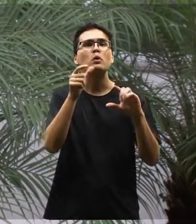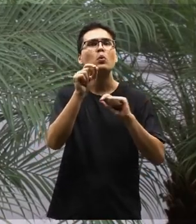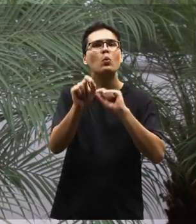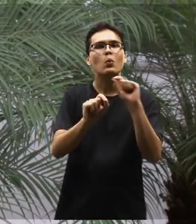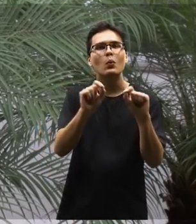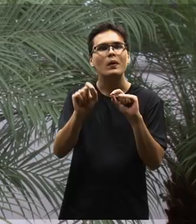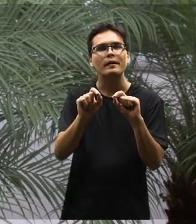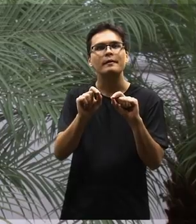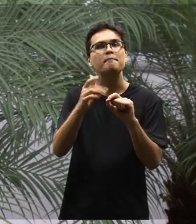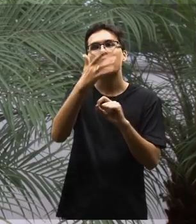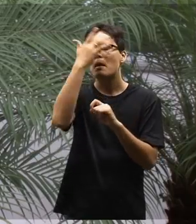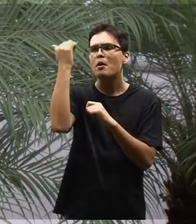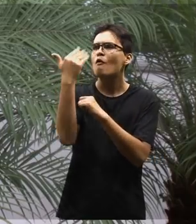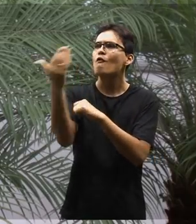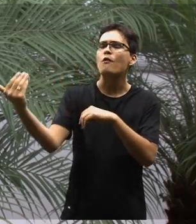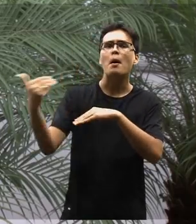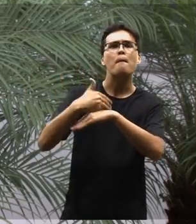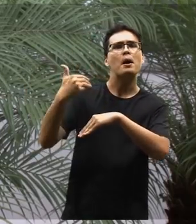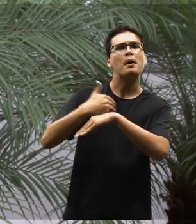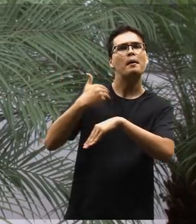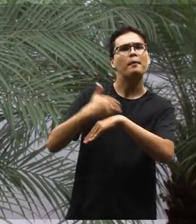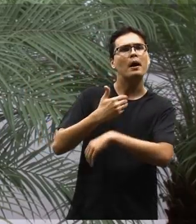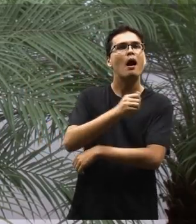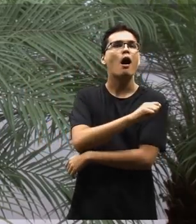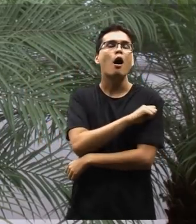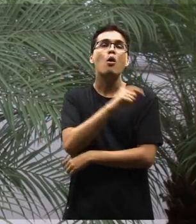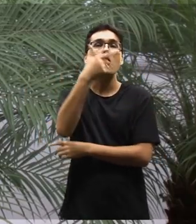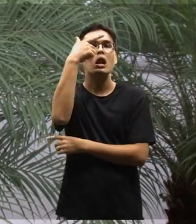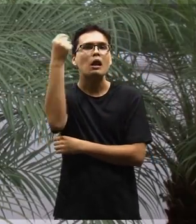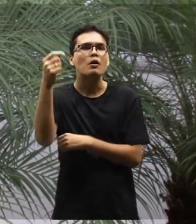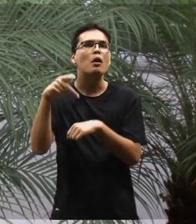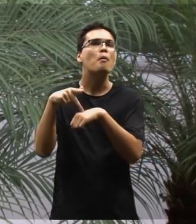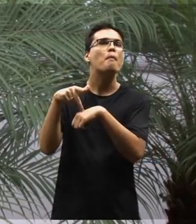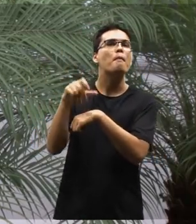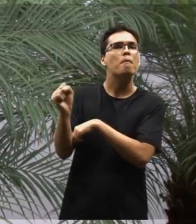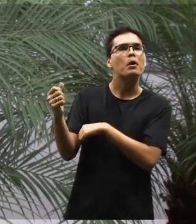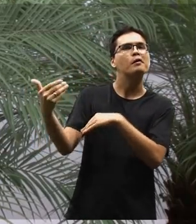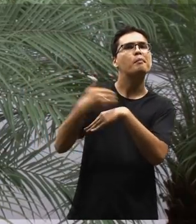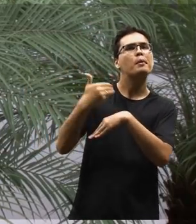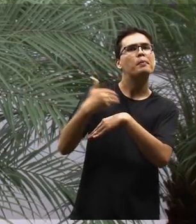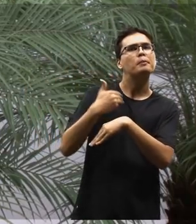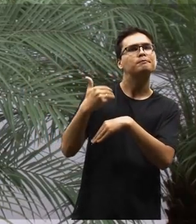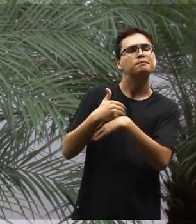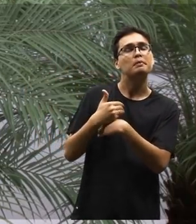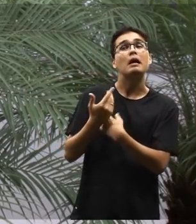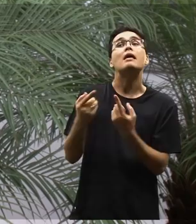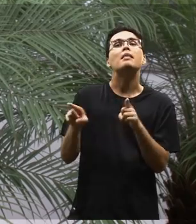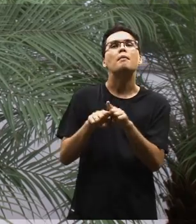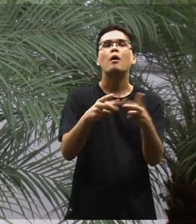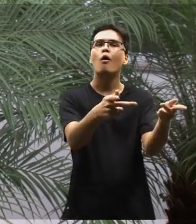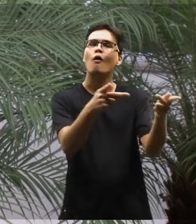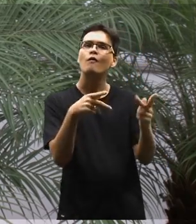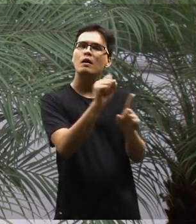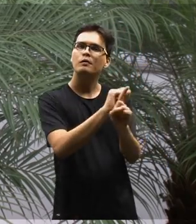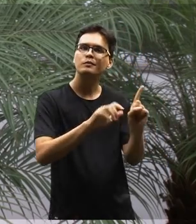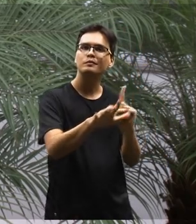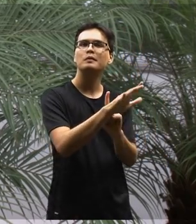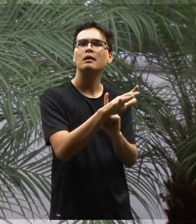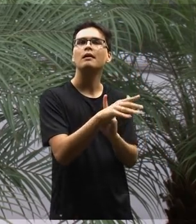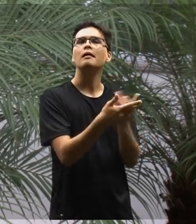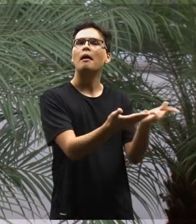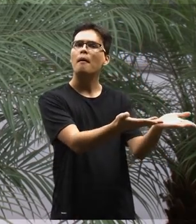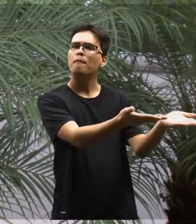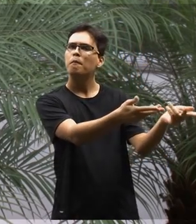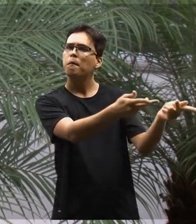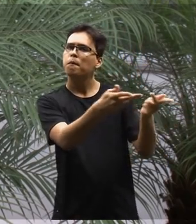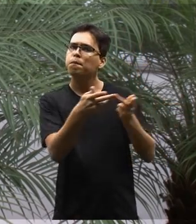muito interessante. Ele foi participativo, extremamente participativo, com alunos de graduação e pós-graduação. E nós convidamos a